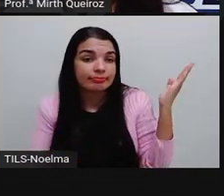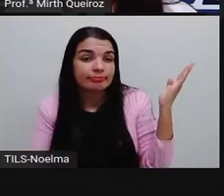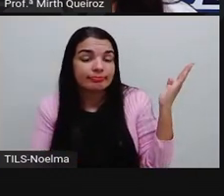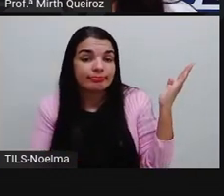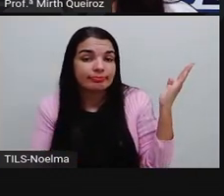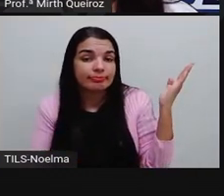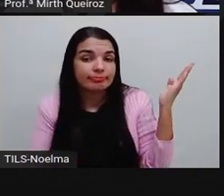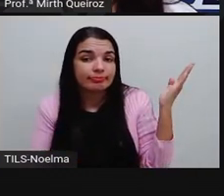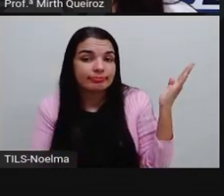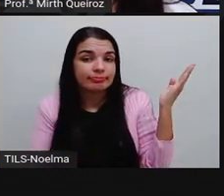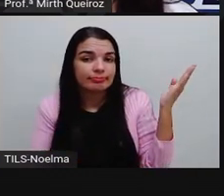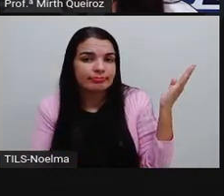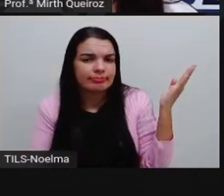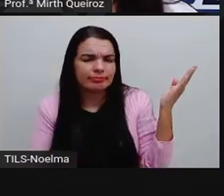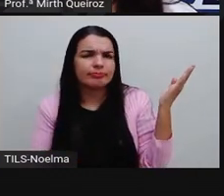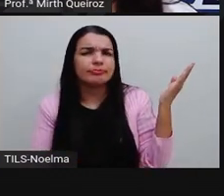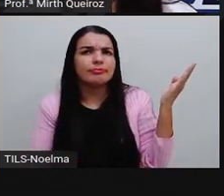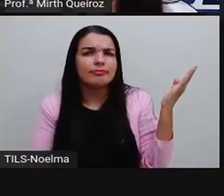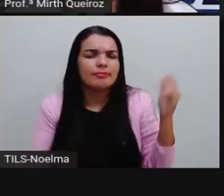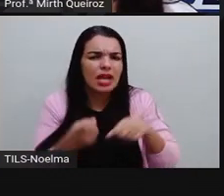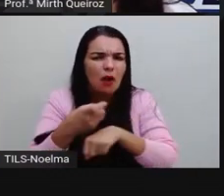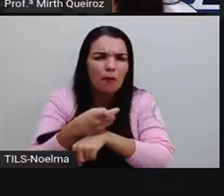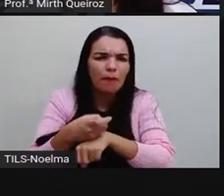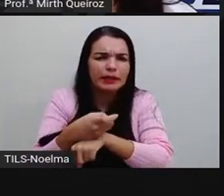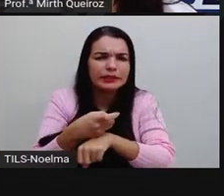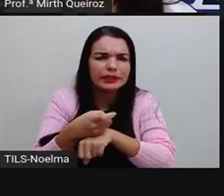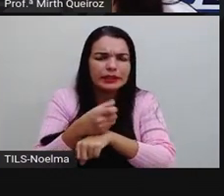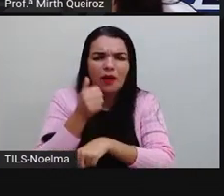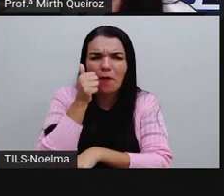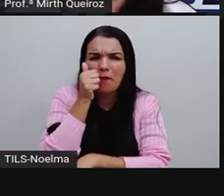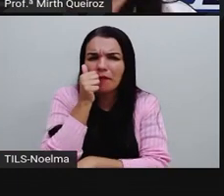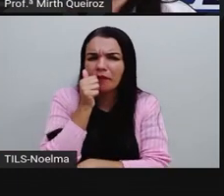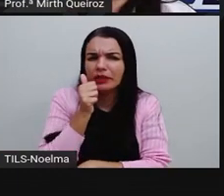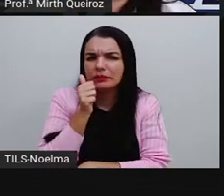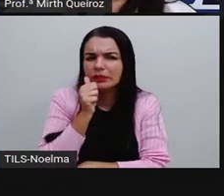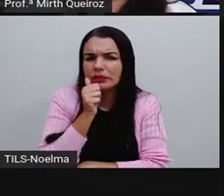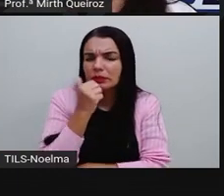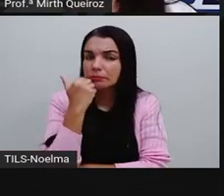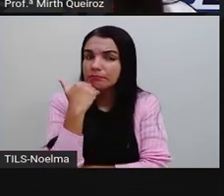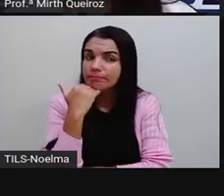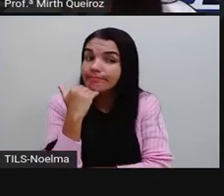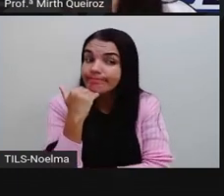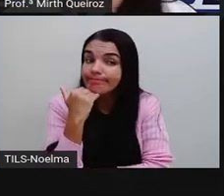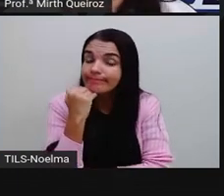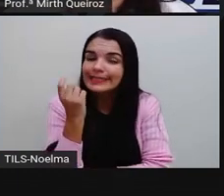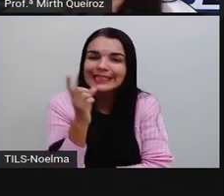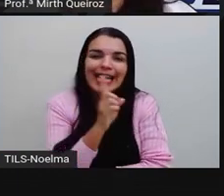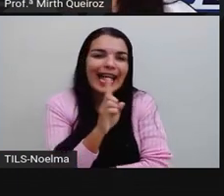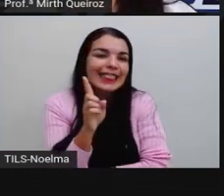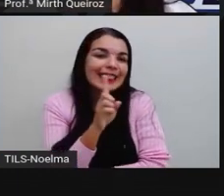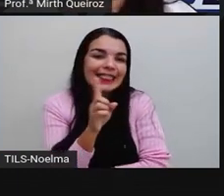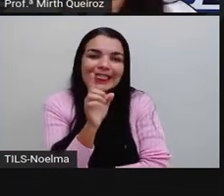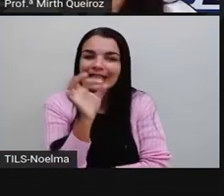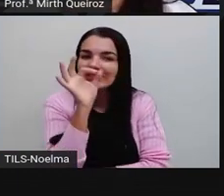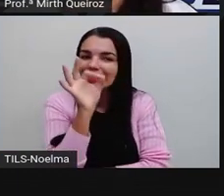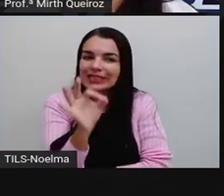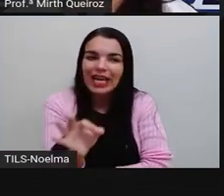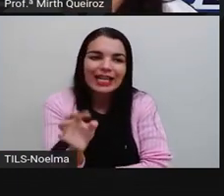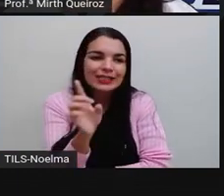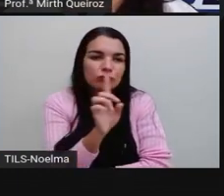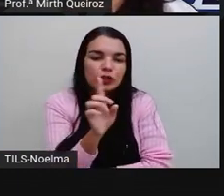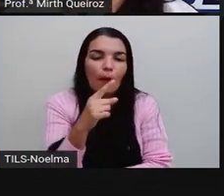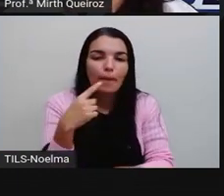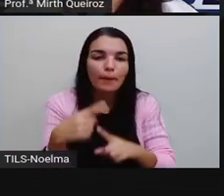Com um adjetivo no feminino, será que estaria correto? Não, não estaria correto.